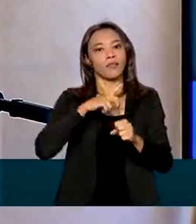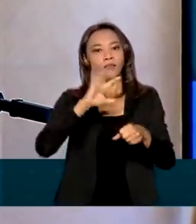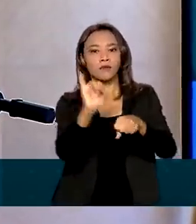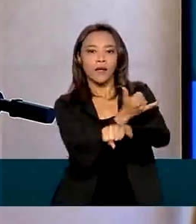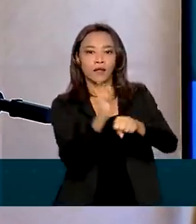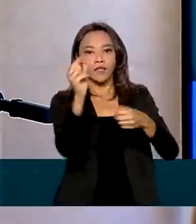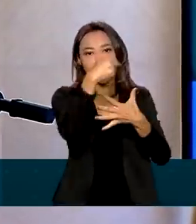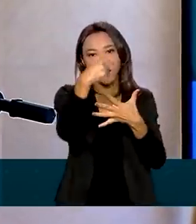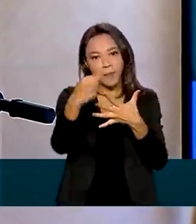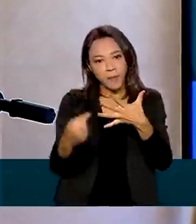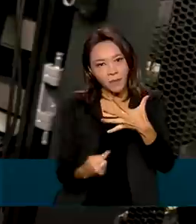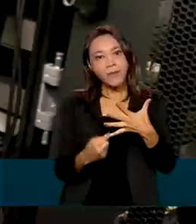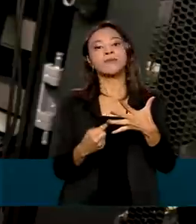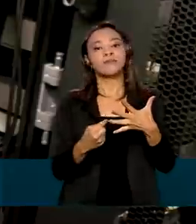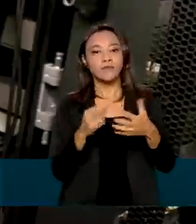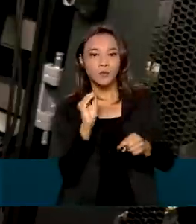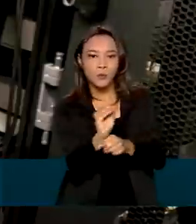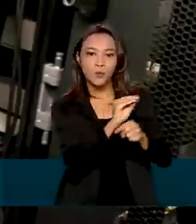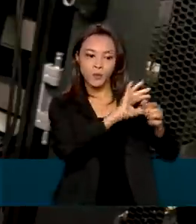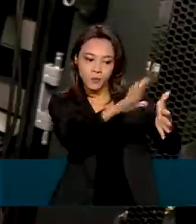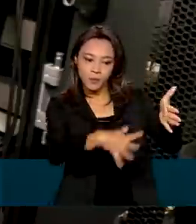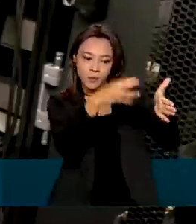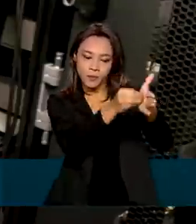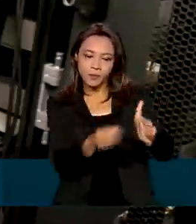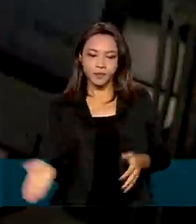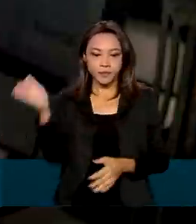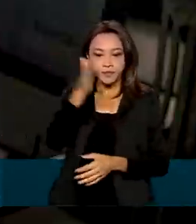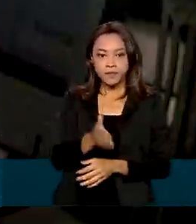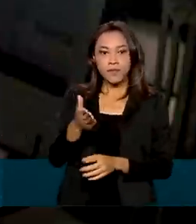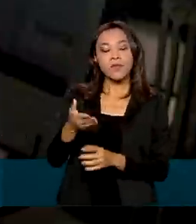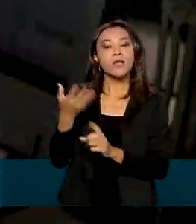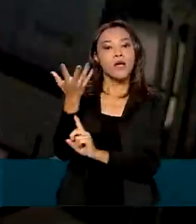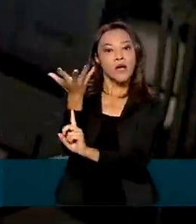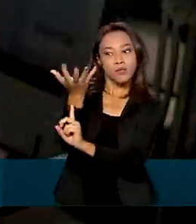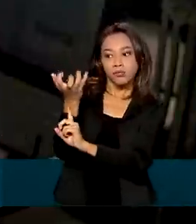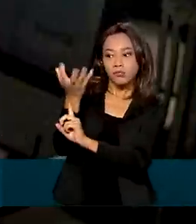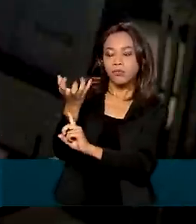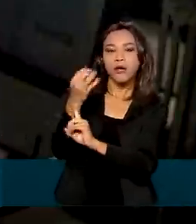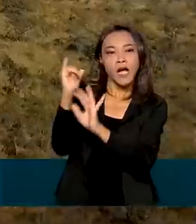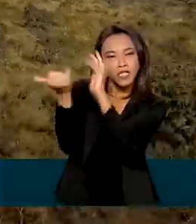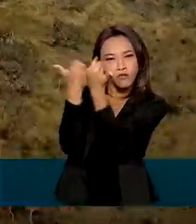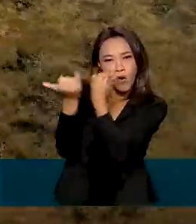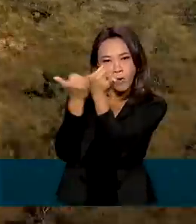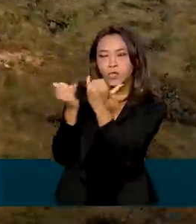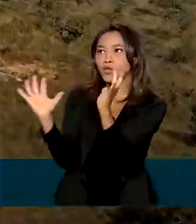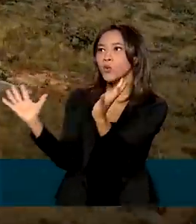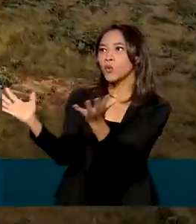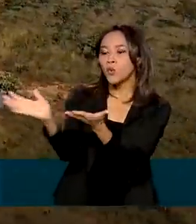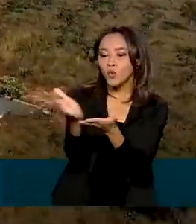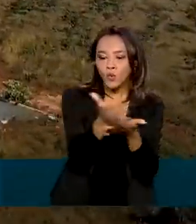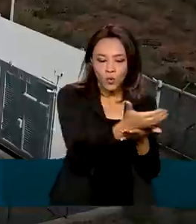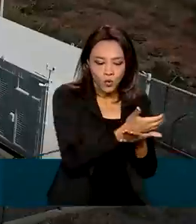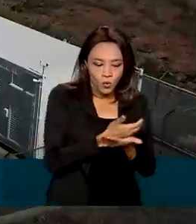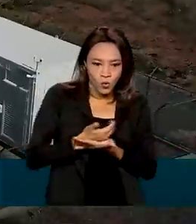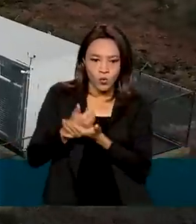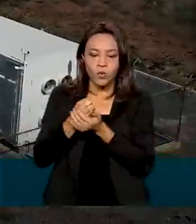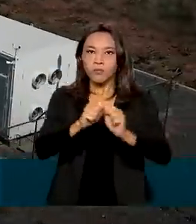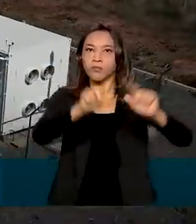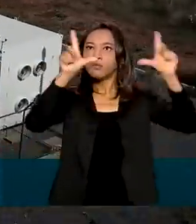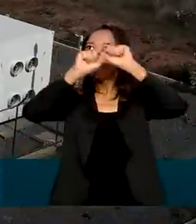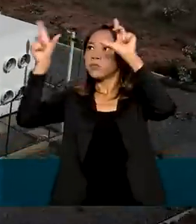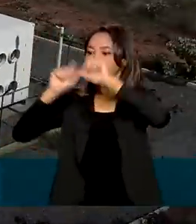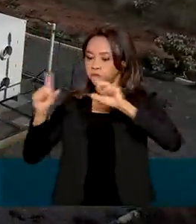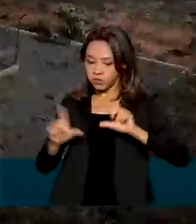presença e da dissuasão. Os dados do satélite de observação vão ser reunidos no Centro Operacional do